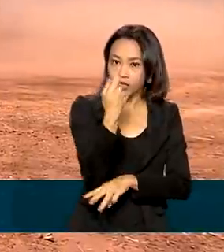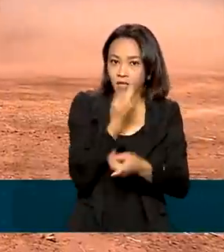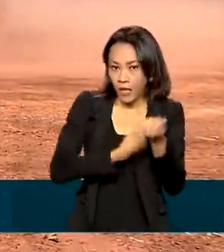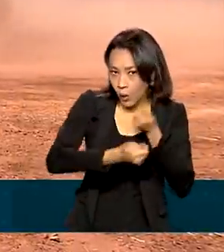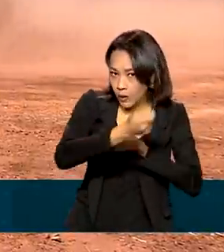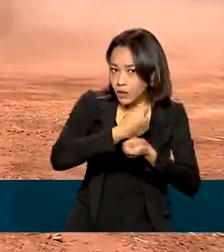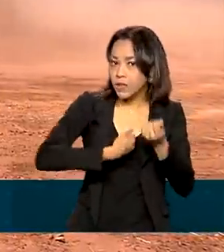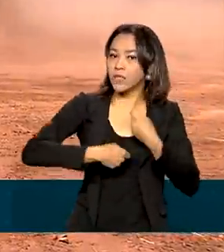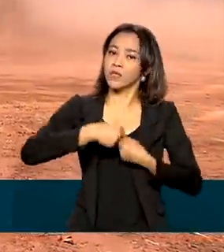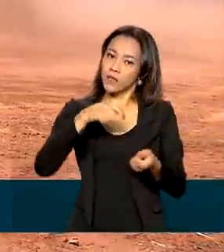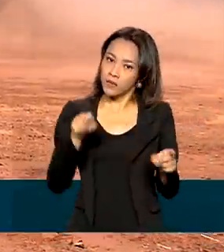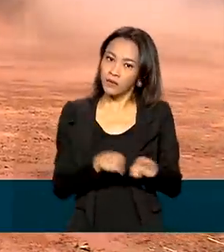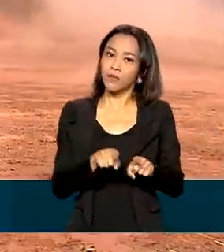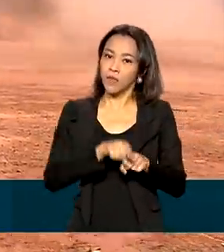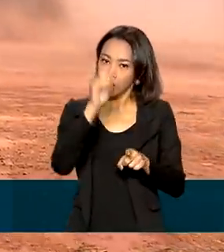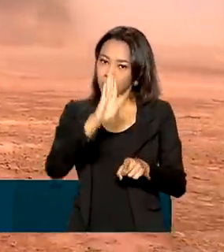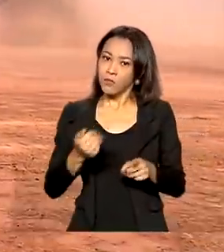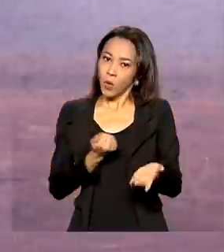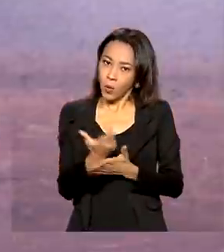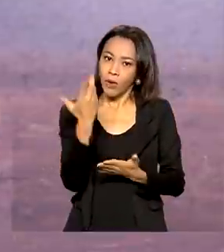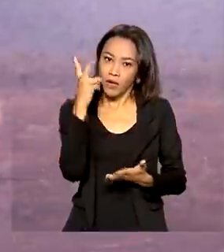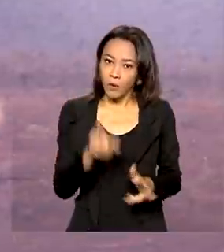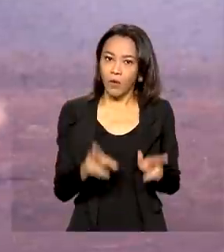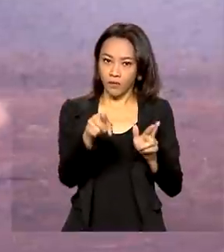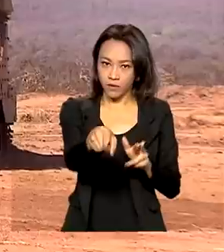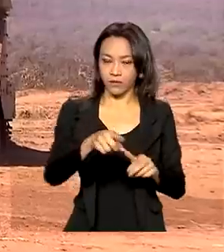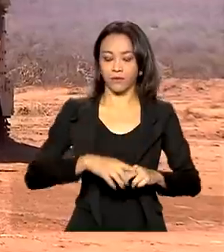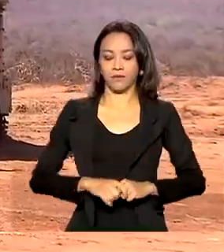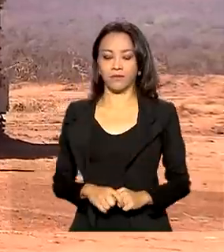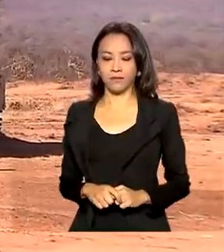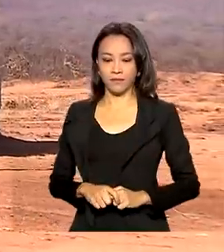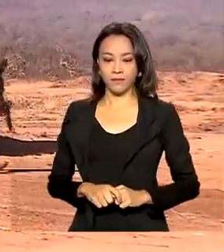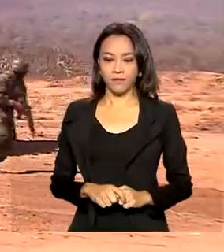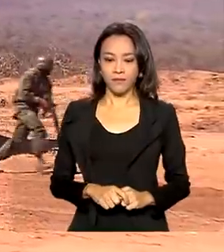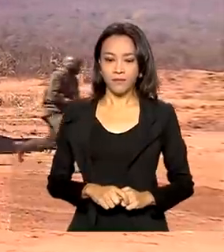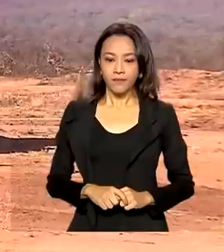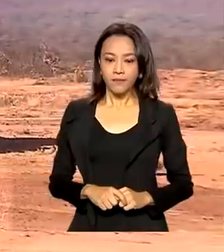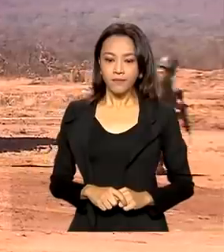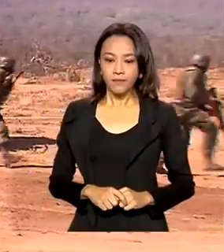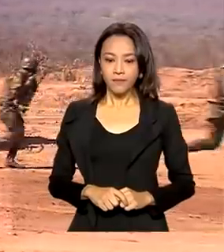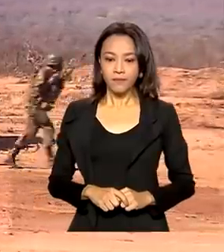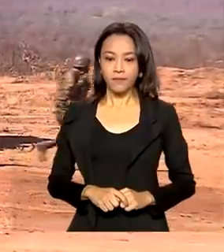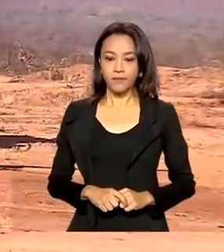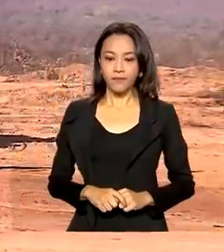negociação para aquisição também do equipamento. A República das Filipinas fez benefício A Em Seis